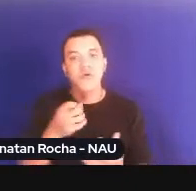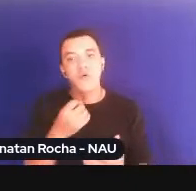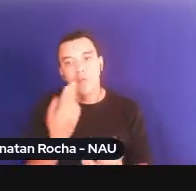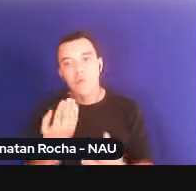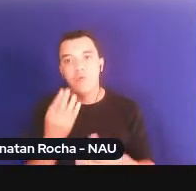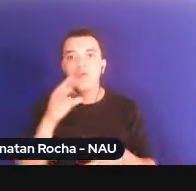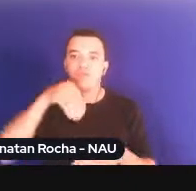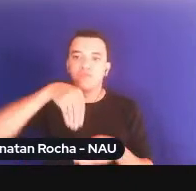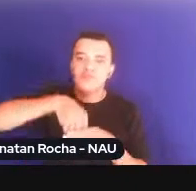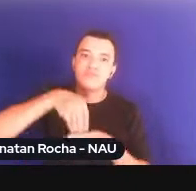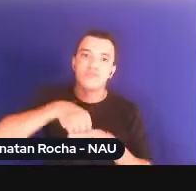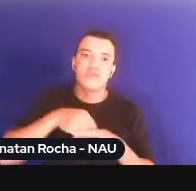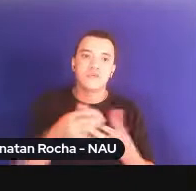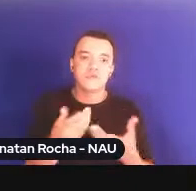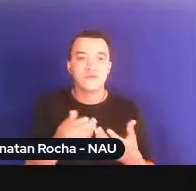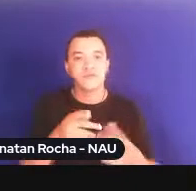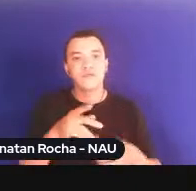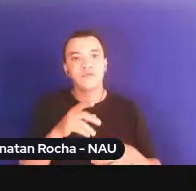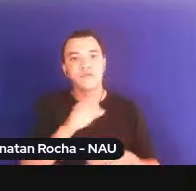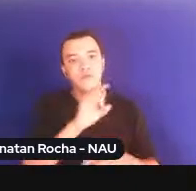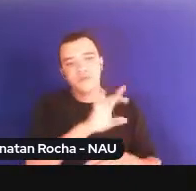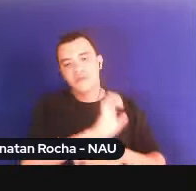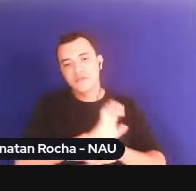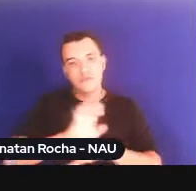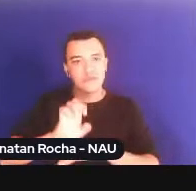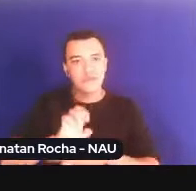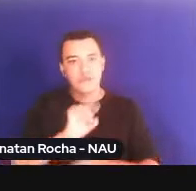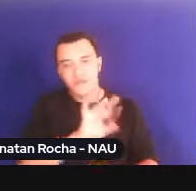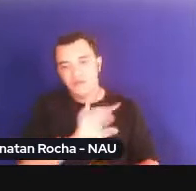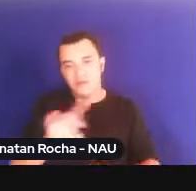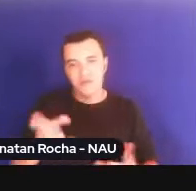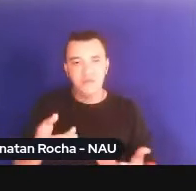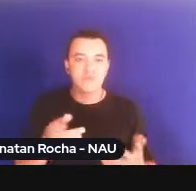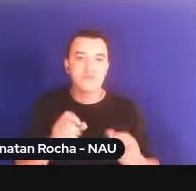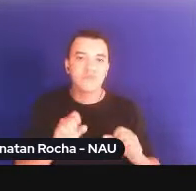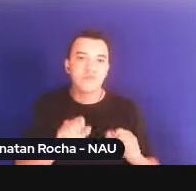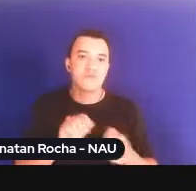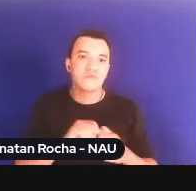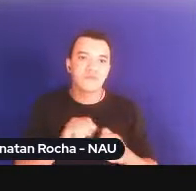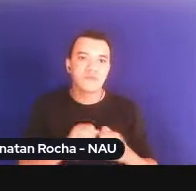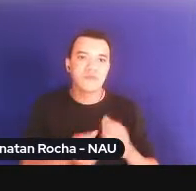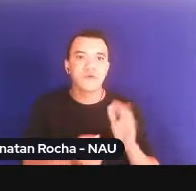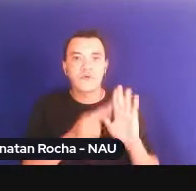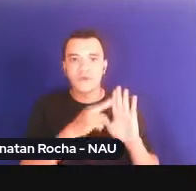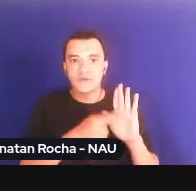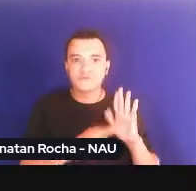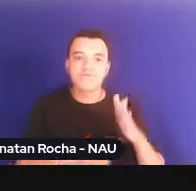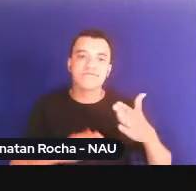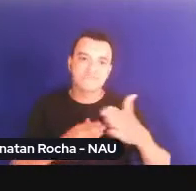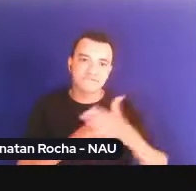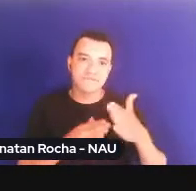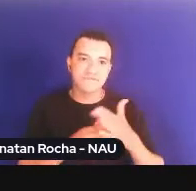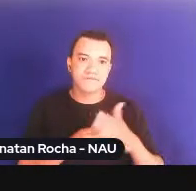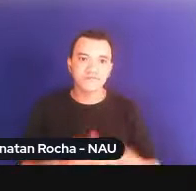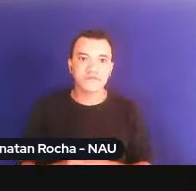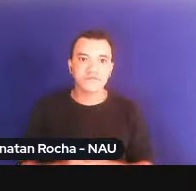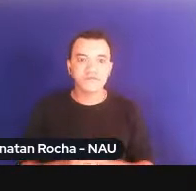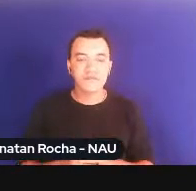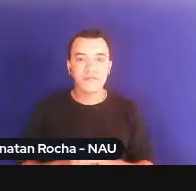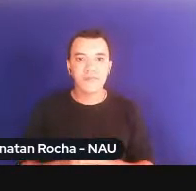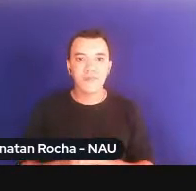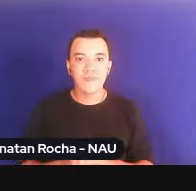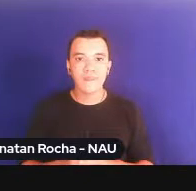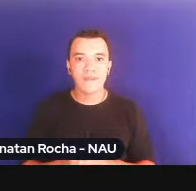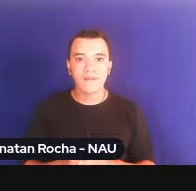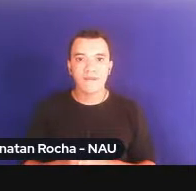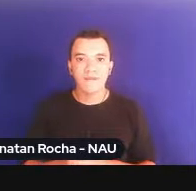doméstico, dos próprios Estados que estão, portanto, por esses ordenamentos limitados. Há um conteúdo essencial